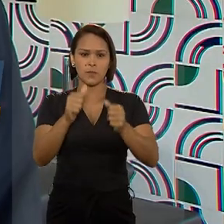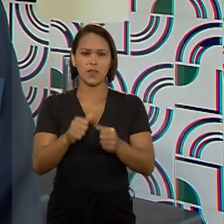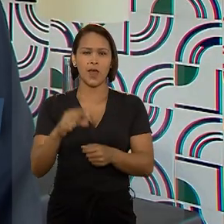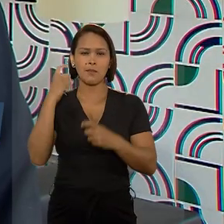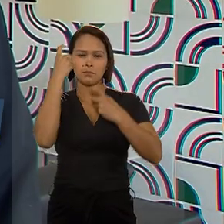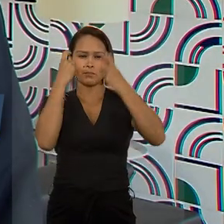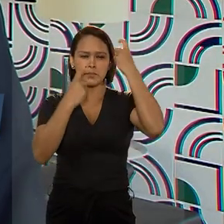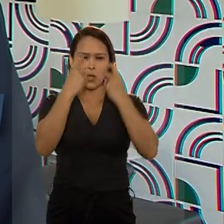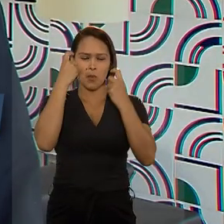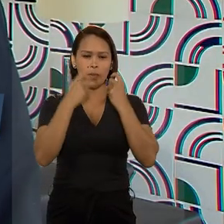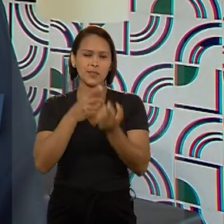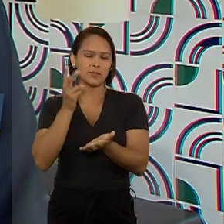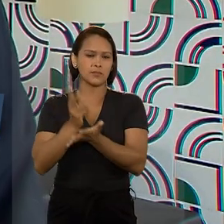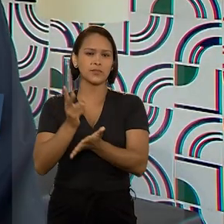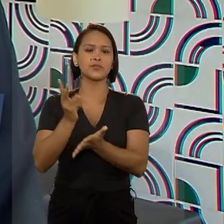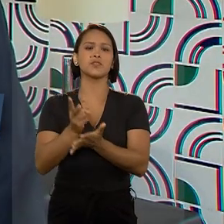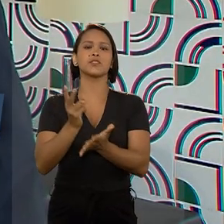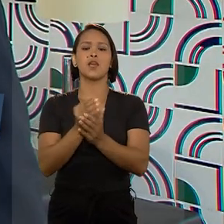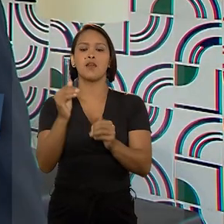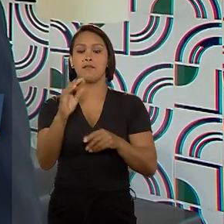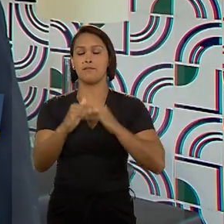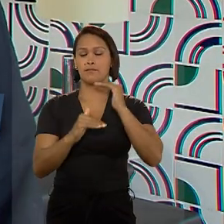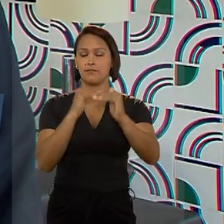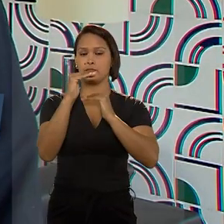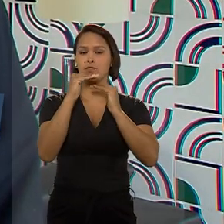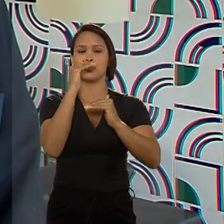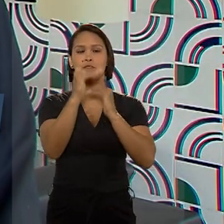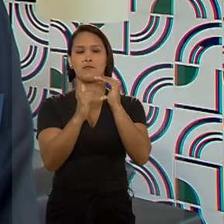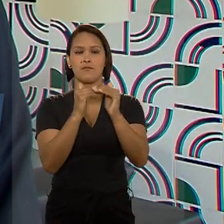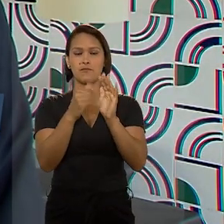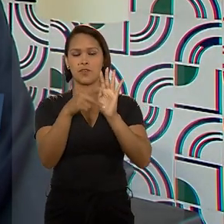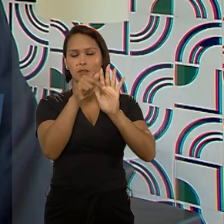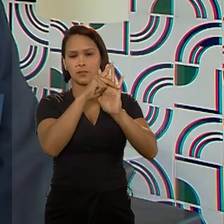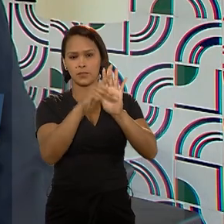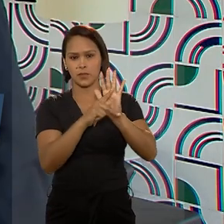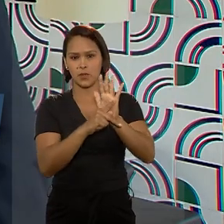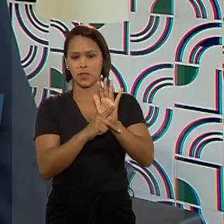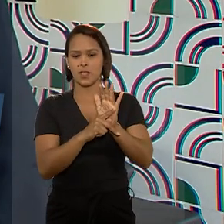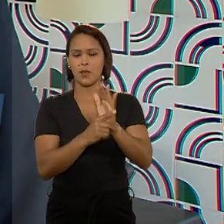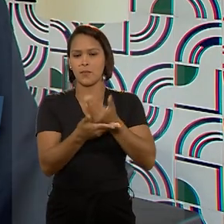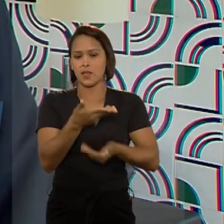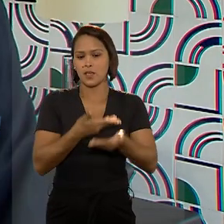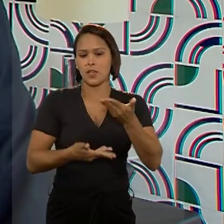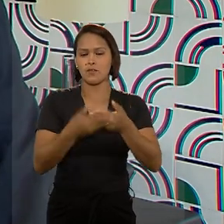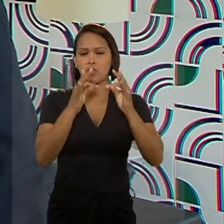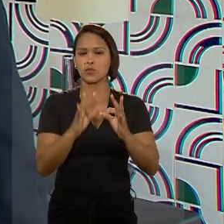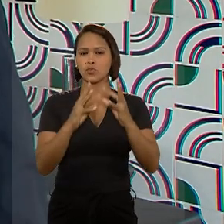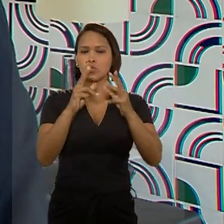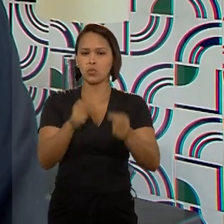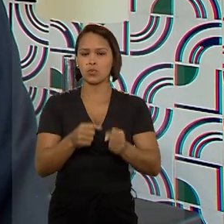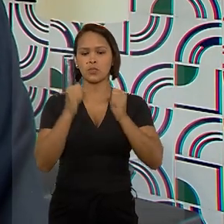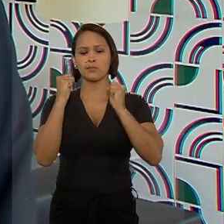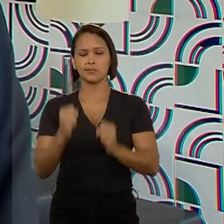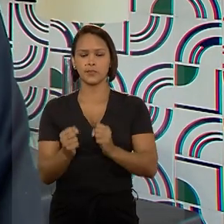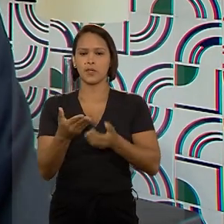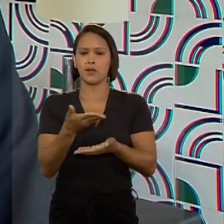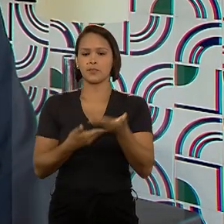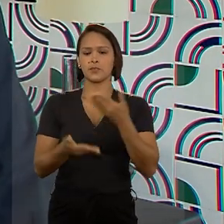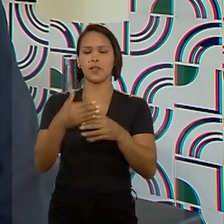preocupação vai daí de sempre. A gente vem, inclusive, montando padrões de desenvolvimento do sistema que envolvam todas as características